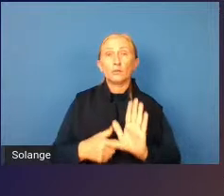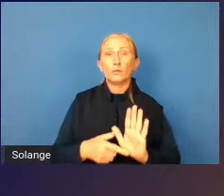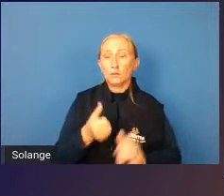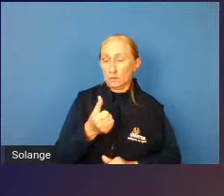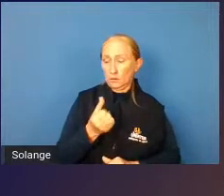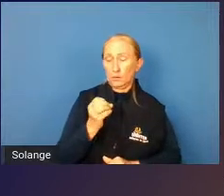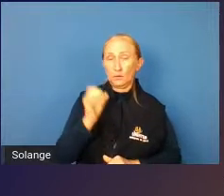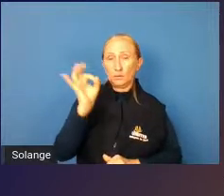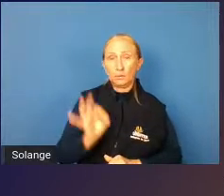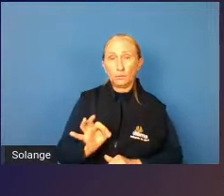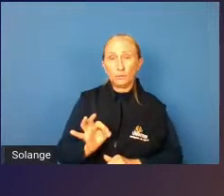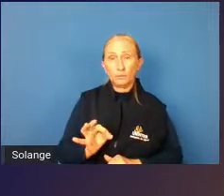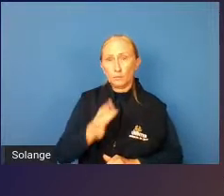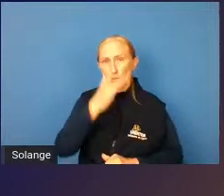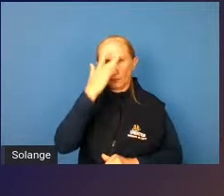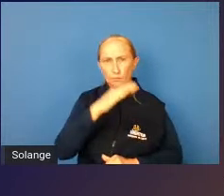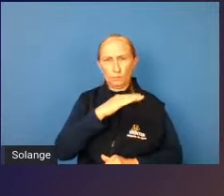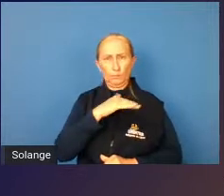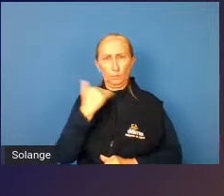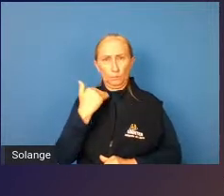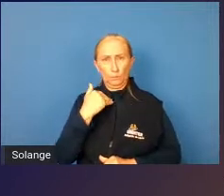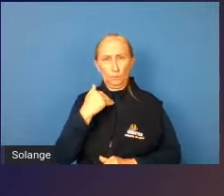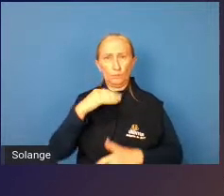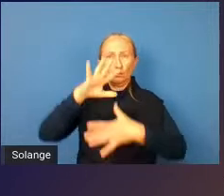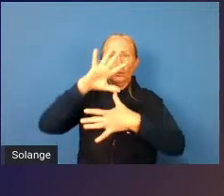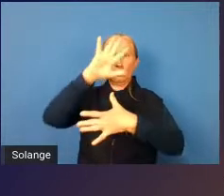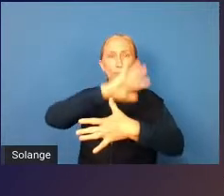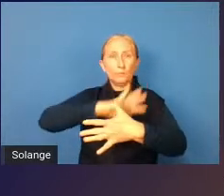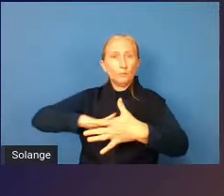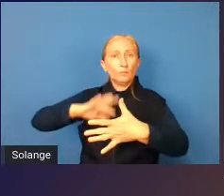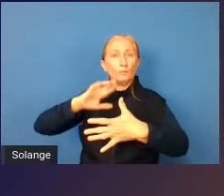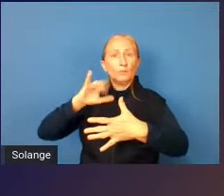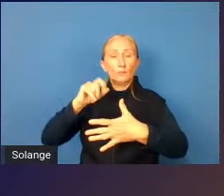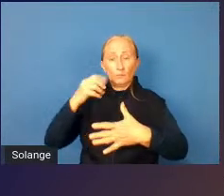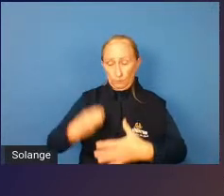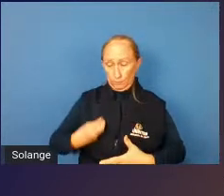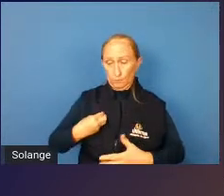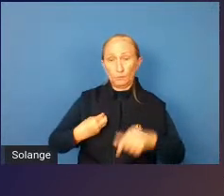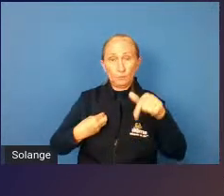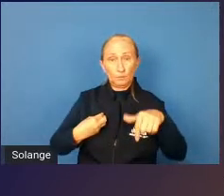% das mortes de transexuais em toda a América Latina ocorreram no Brasil.